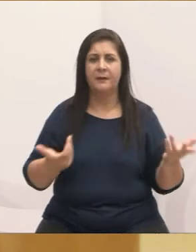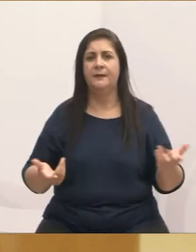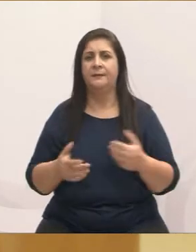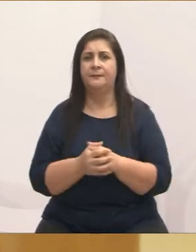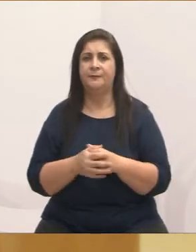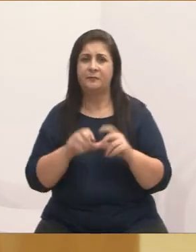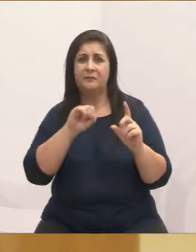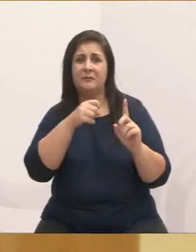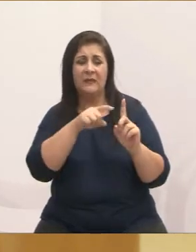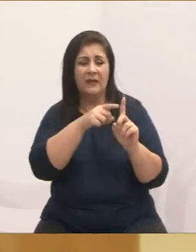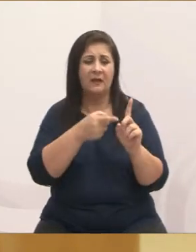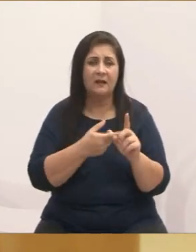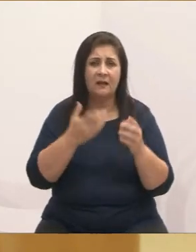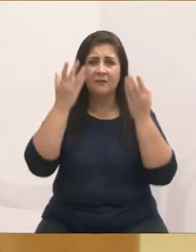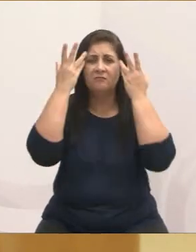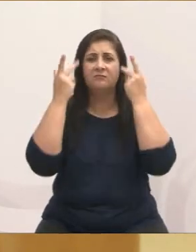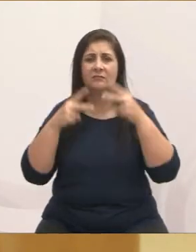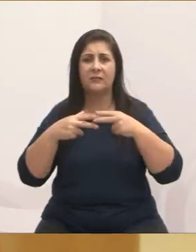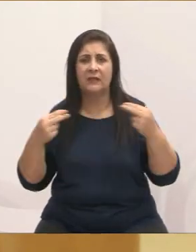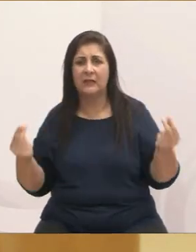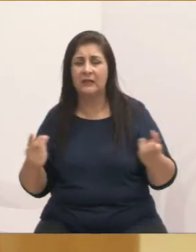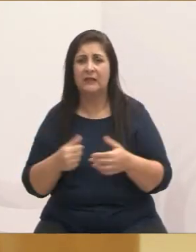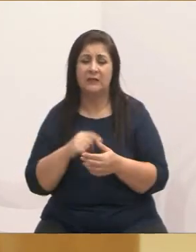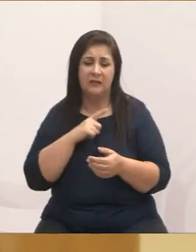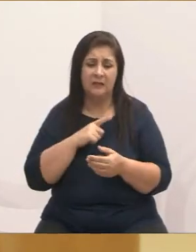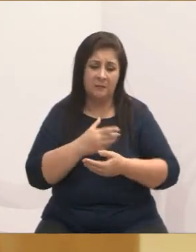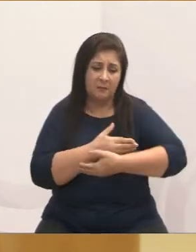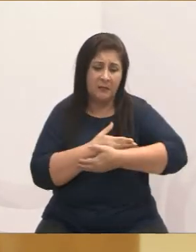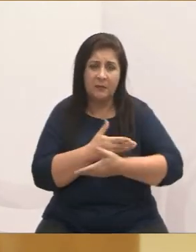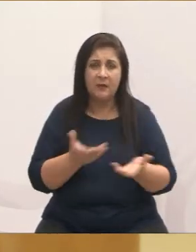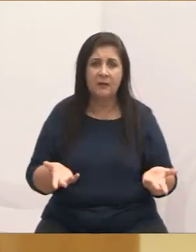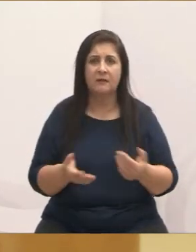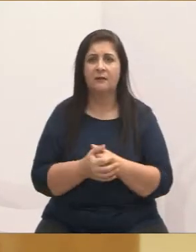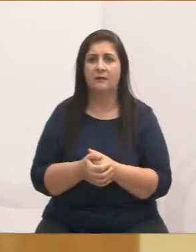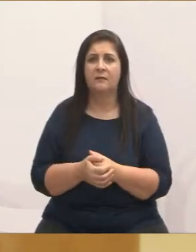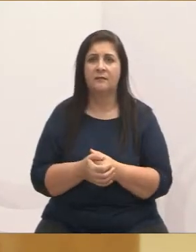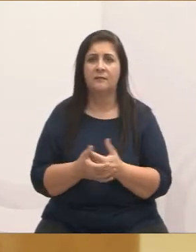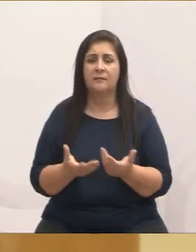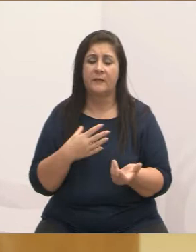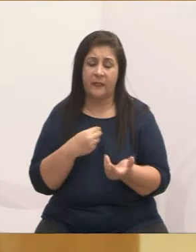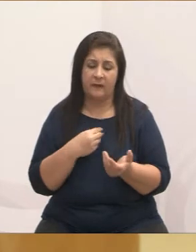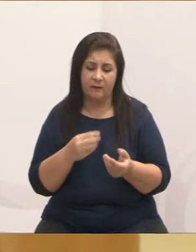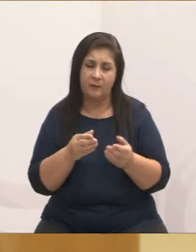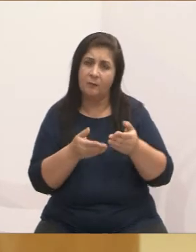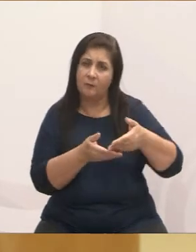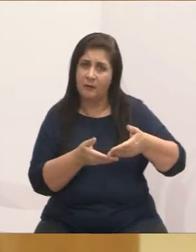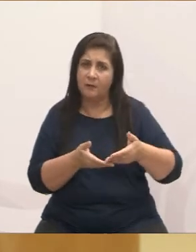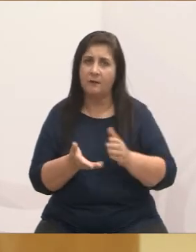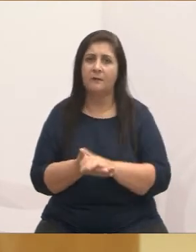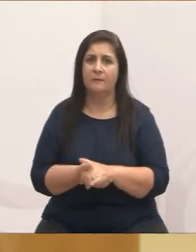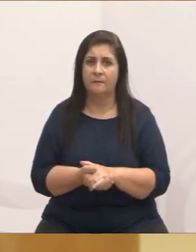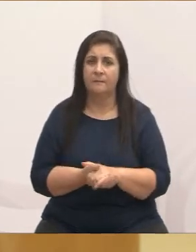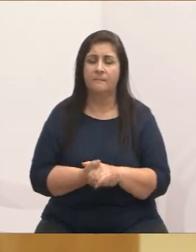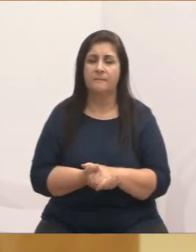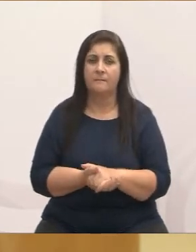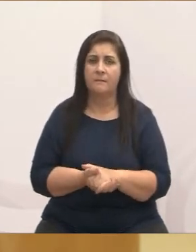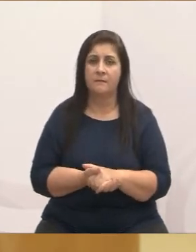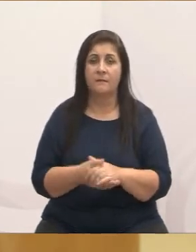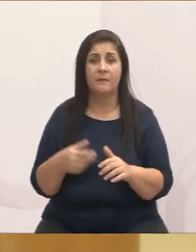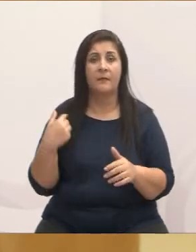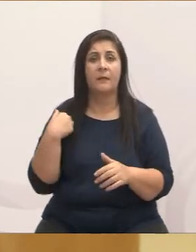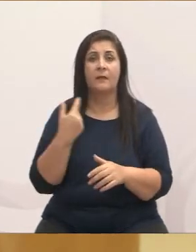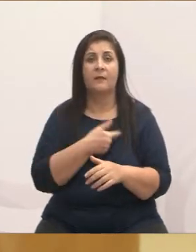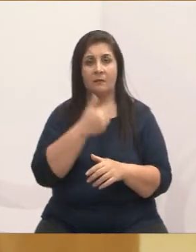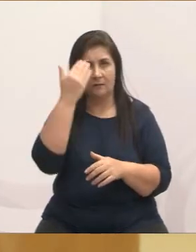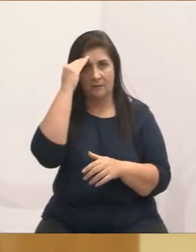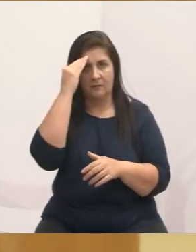gata pré-jadar cria, cadela e gata com filhotes, filhotes, animal de mordedura. Veja bem, nós entendemos